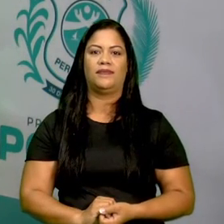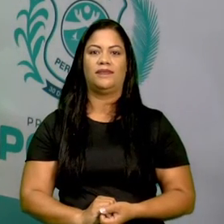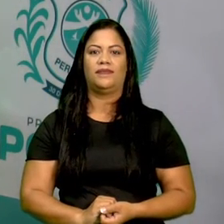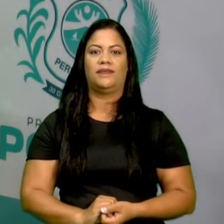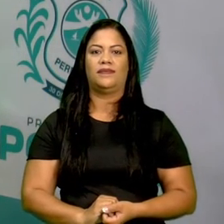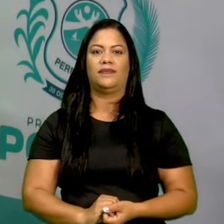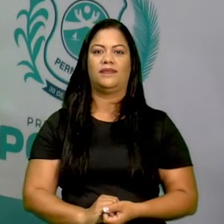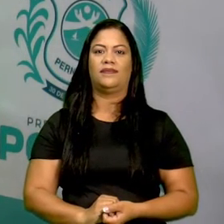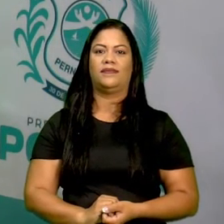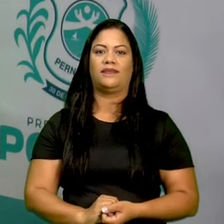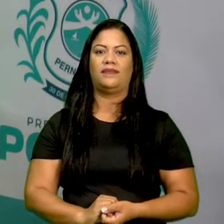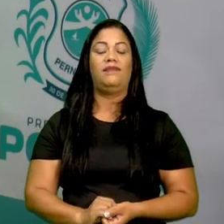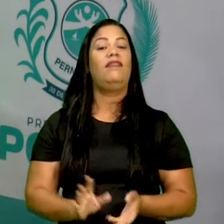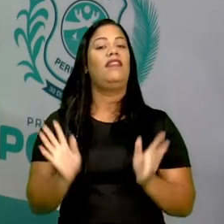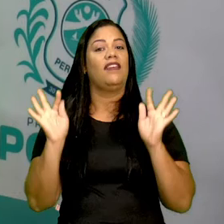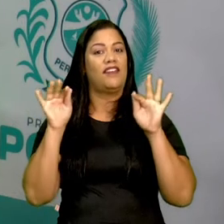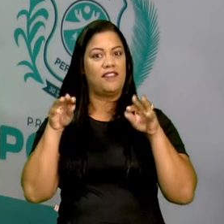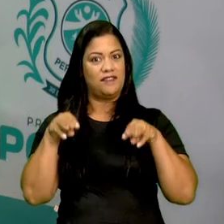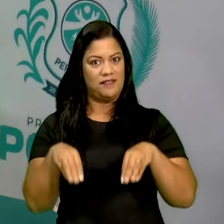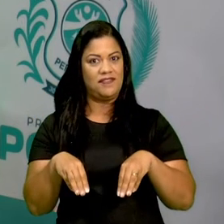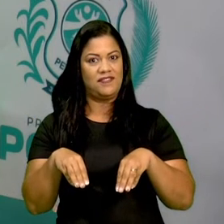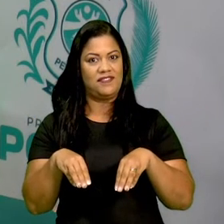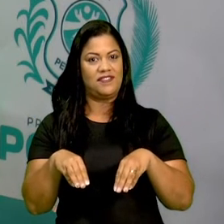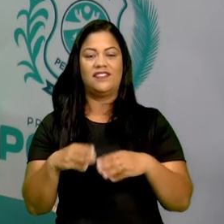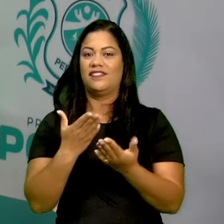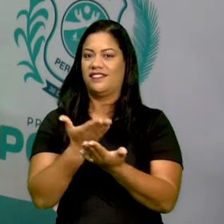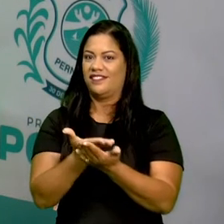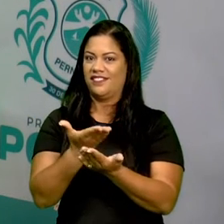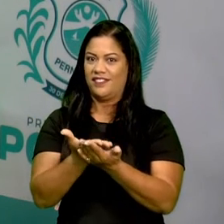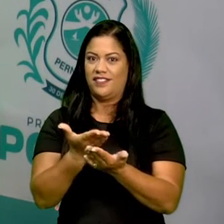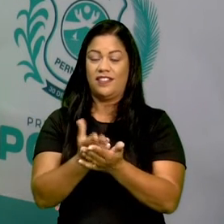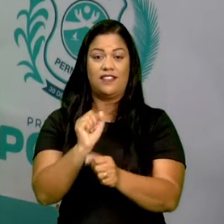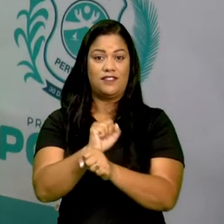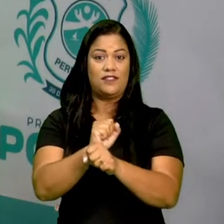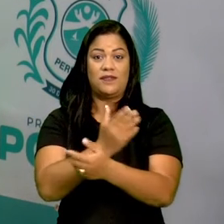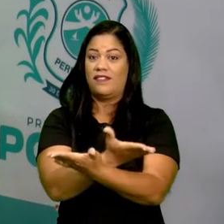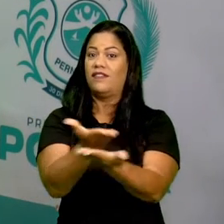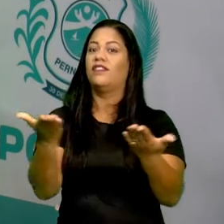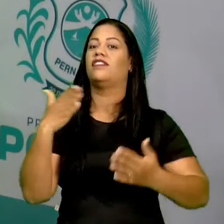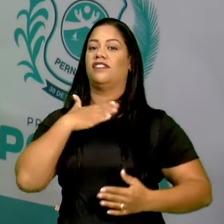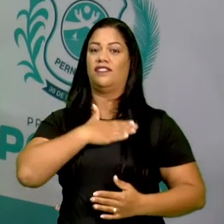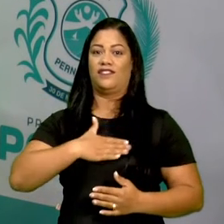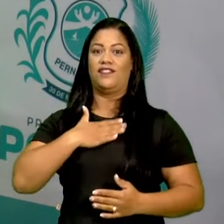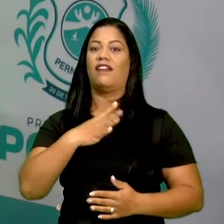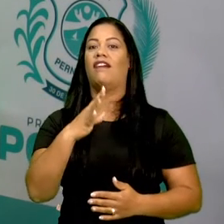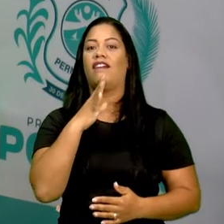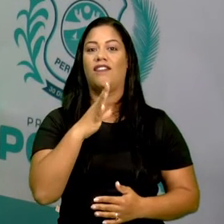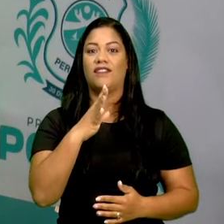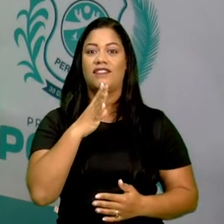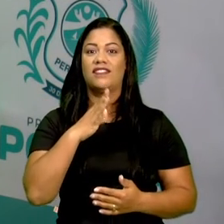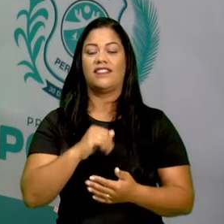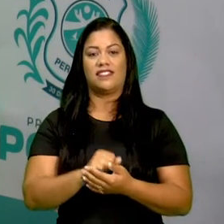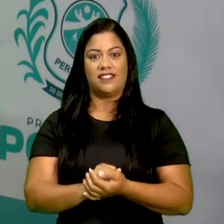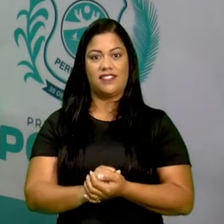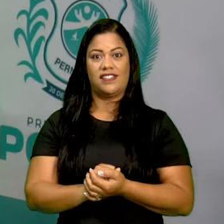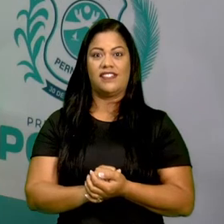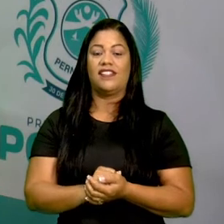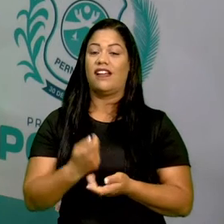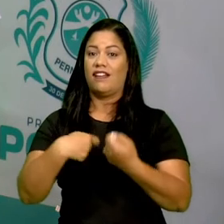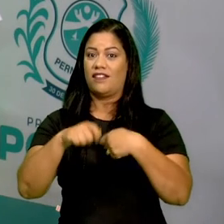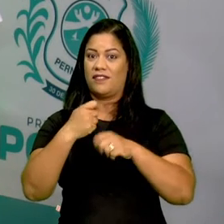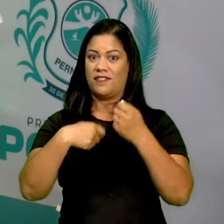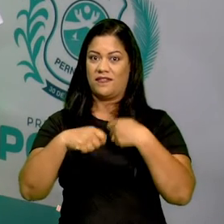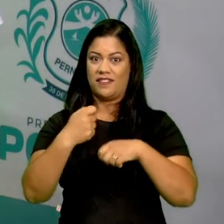chegamos a mais um final de aula. Espero que vocês tenham gostado de conhecer as fontes